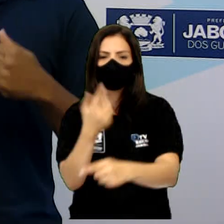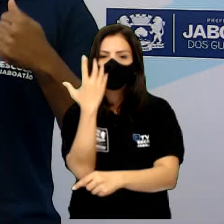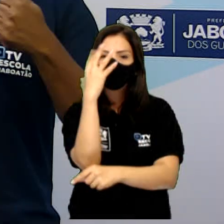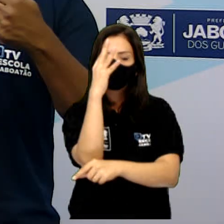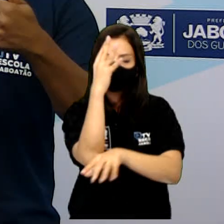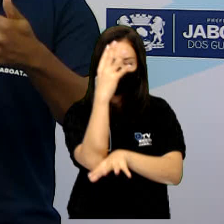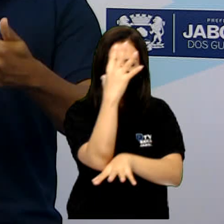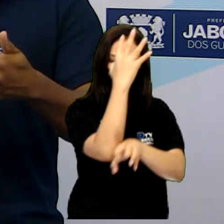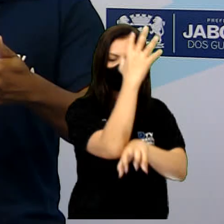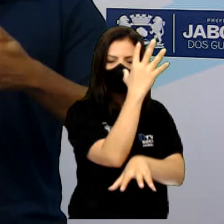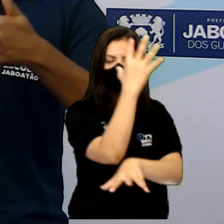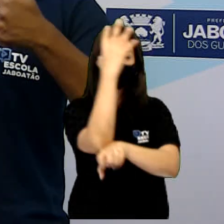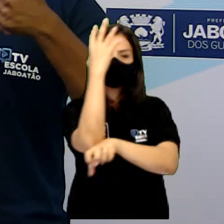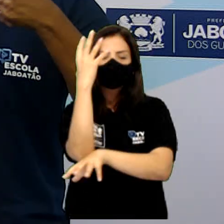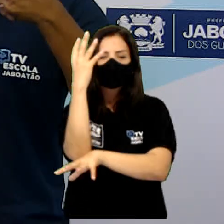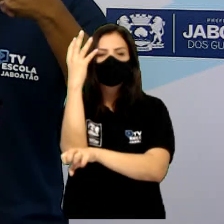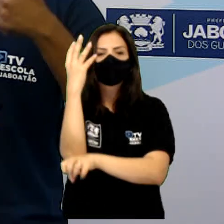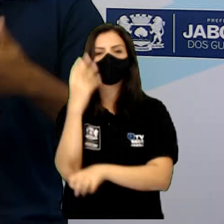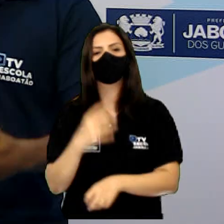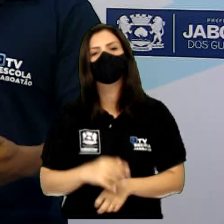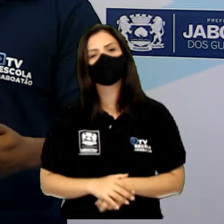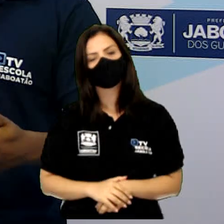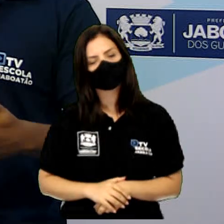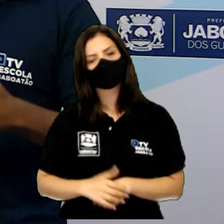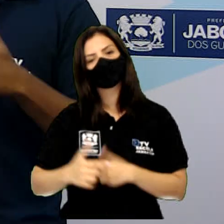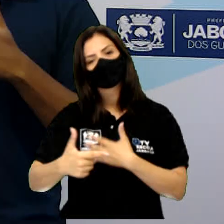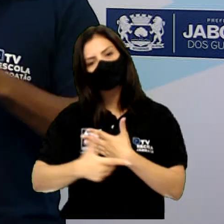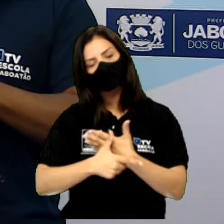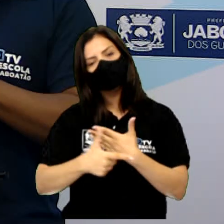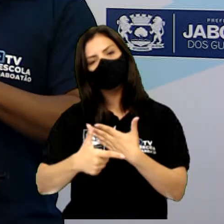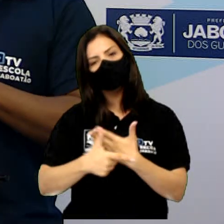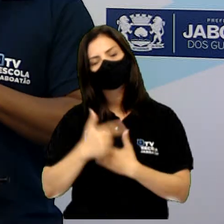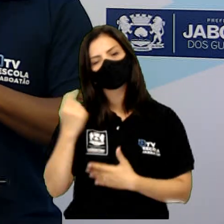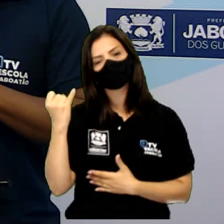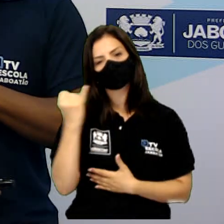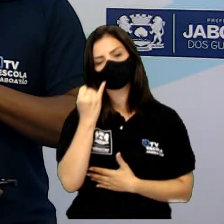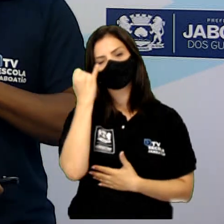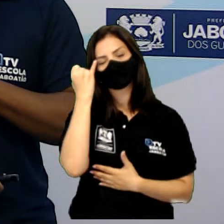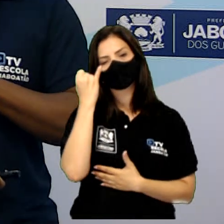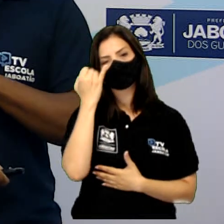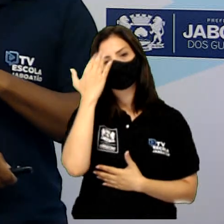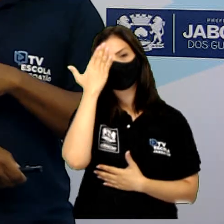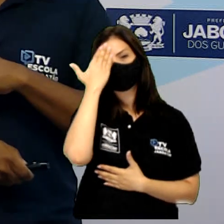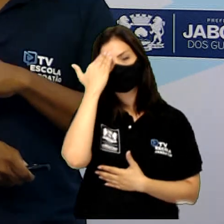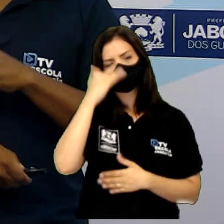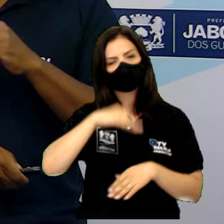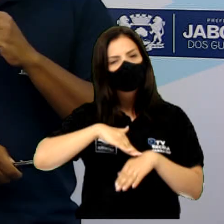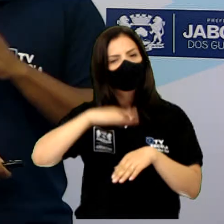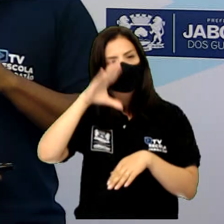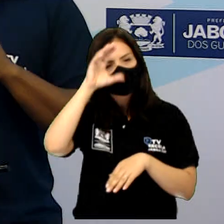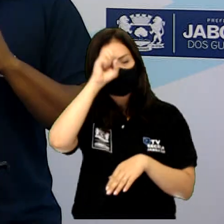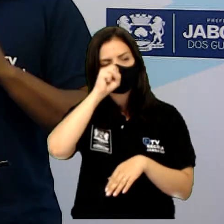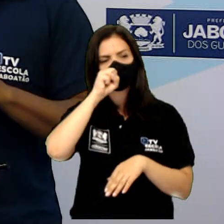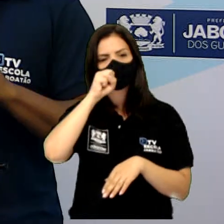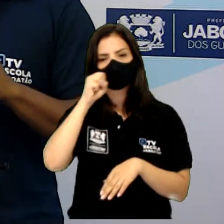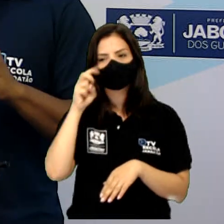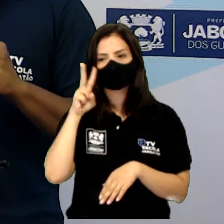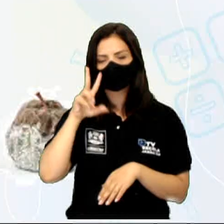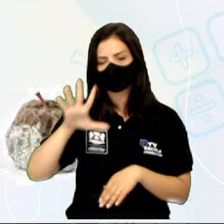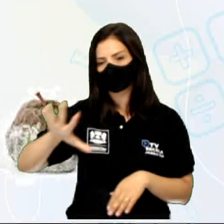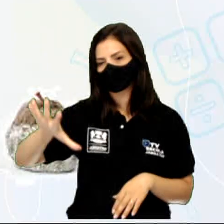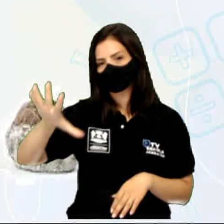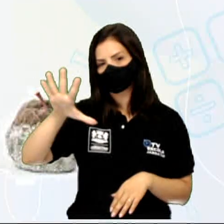Então, ele exerce uma função muito importante. Vamos saber um pouquinho mais? Observe também essa imagem.